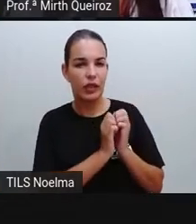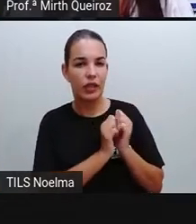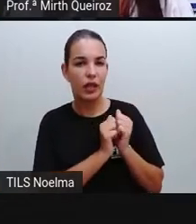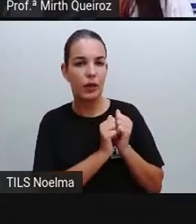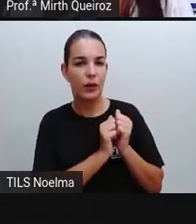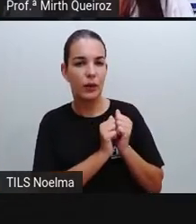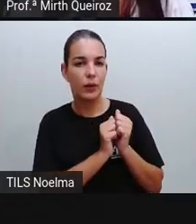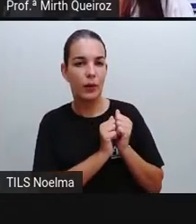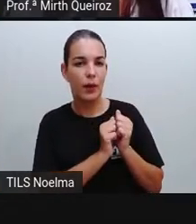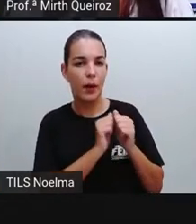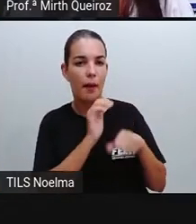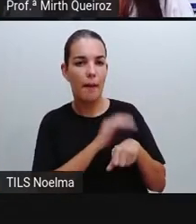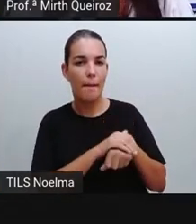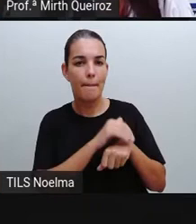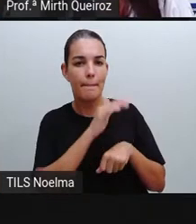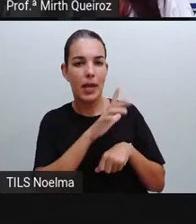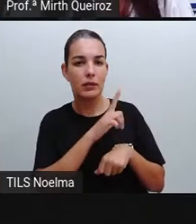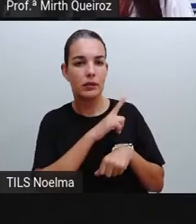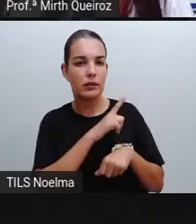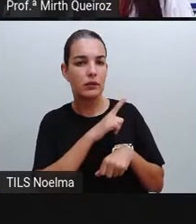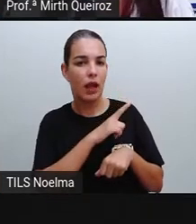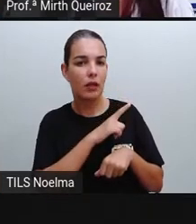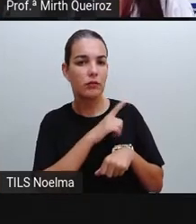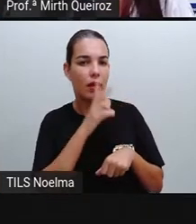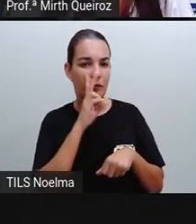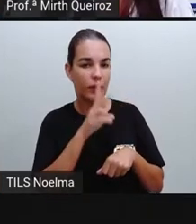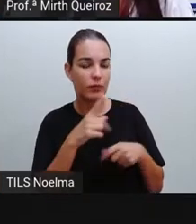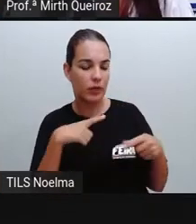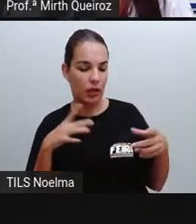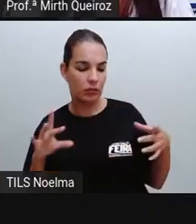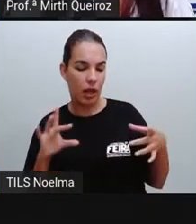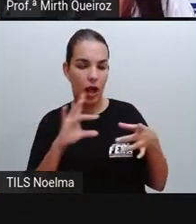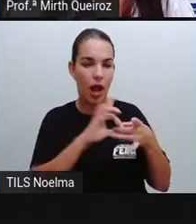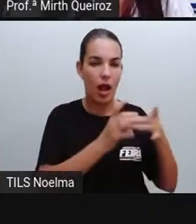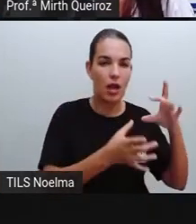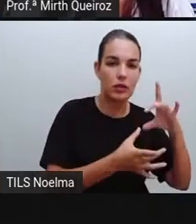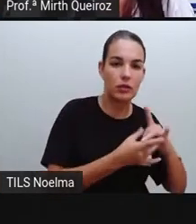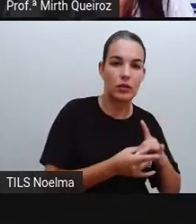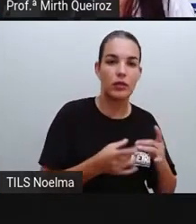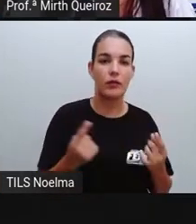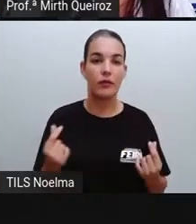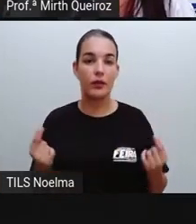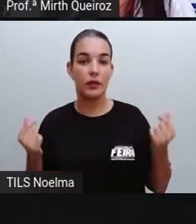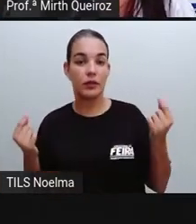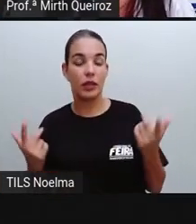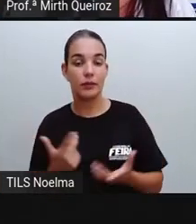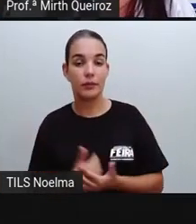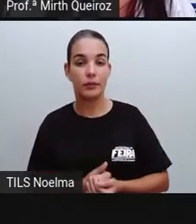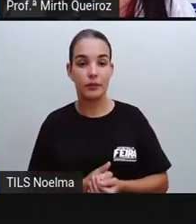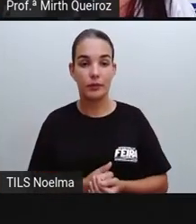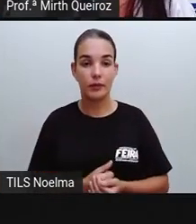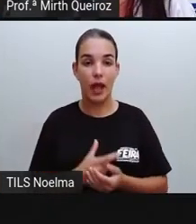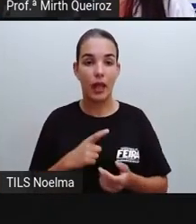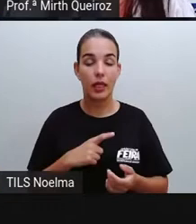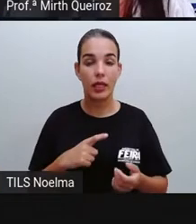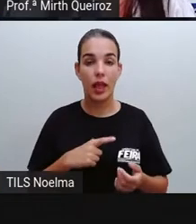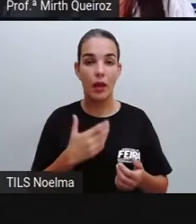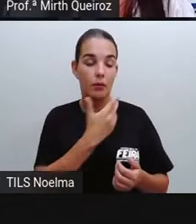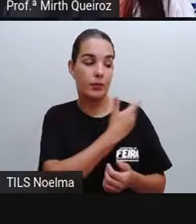chances de resultados acima da média. A gente está relacionando aí com os resultados financeiros. Diversidade racial,